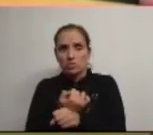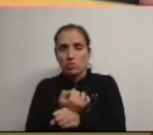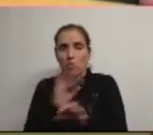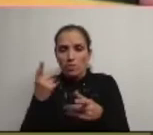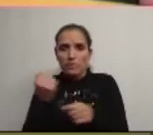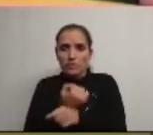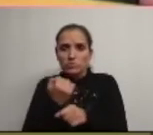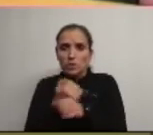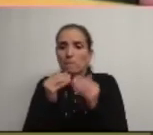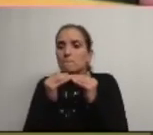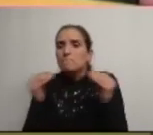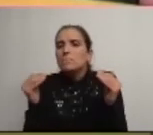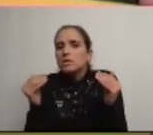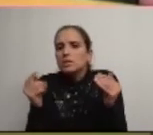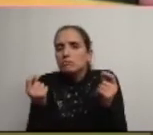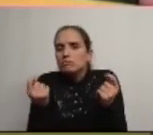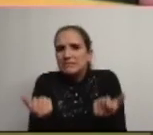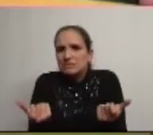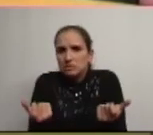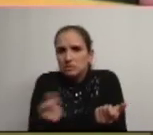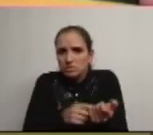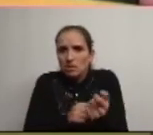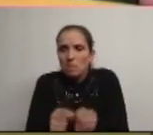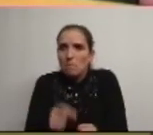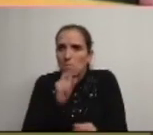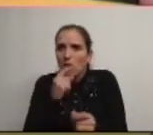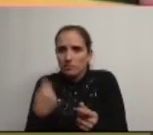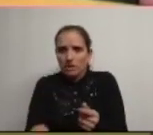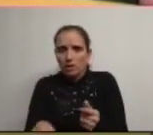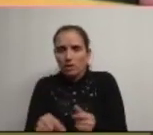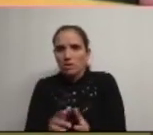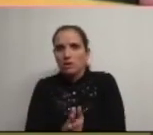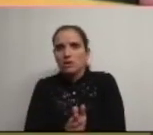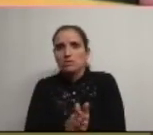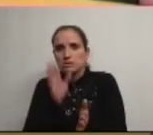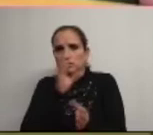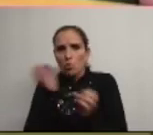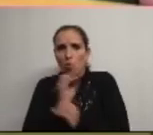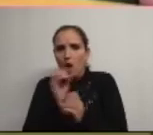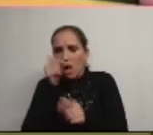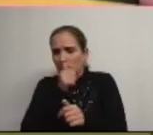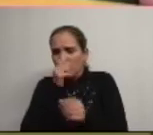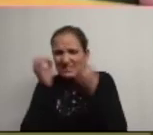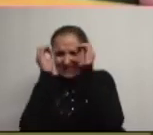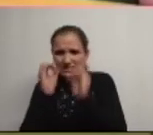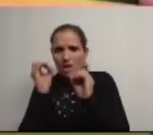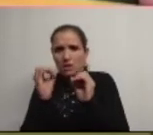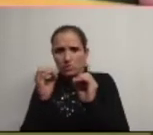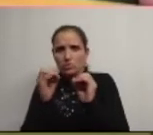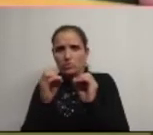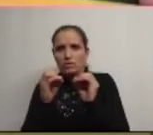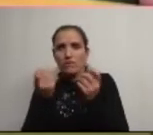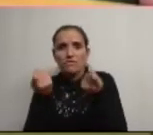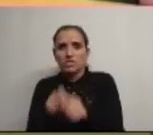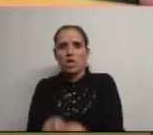funcionamento mínimo há um funcionamento mínimo que se pode ter se não fizermos atividades nenhumas lá ok